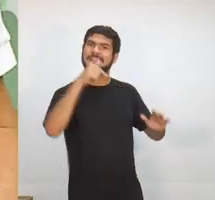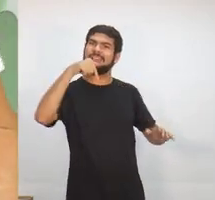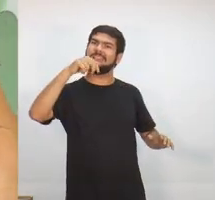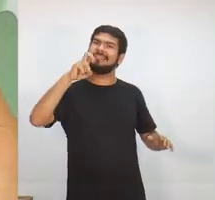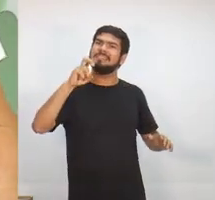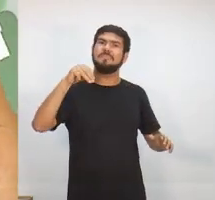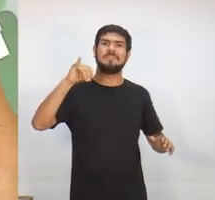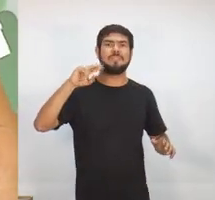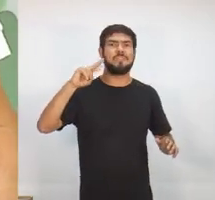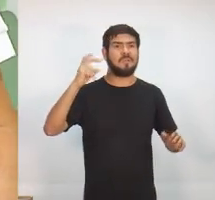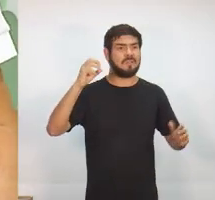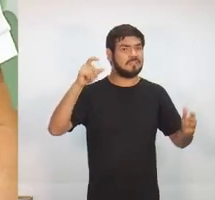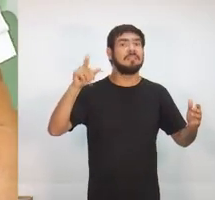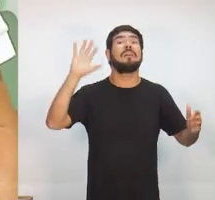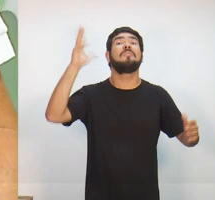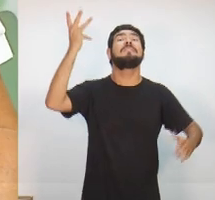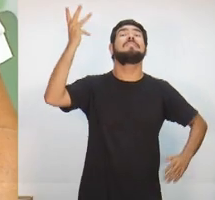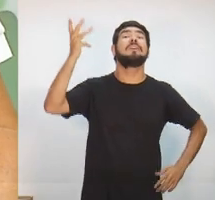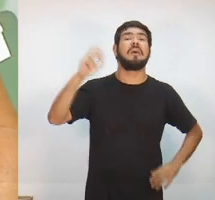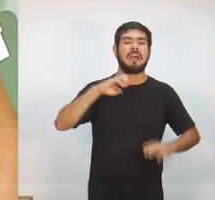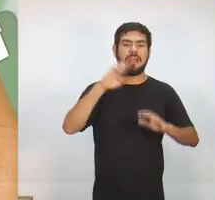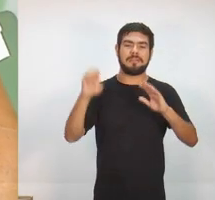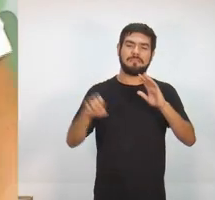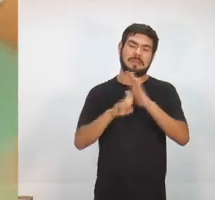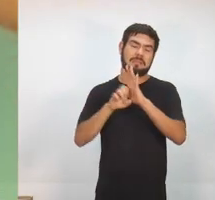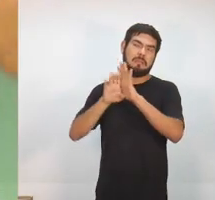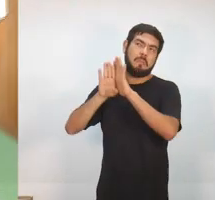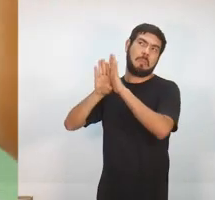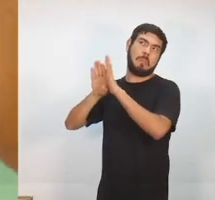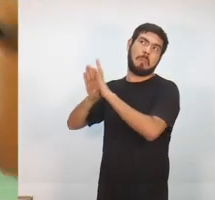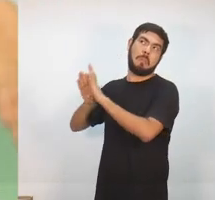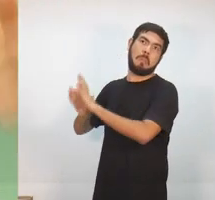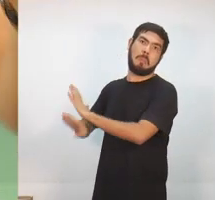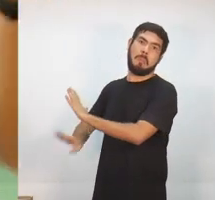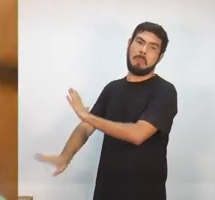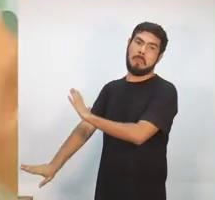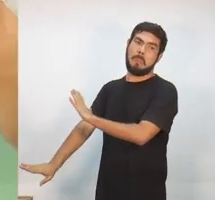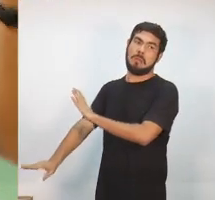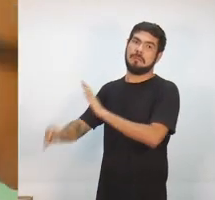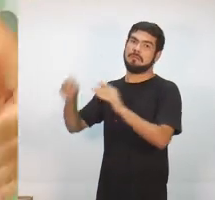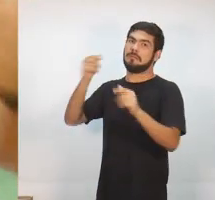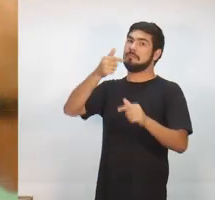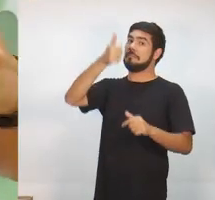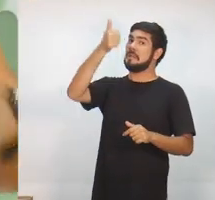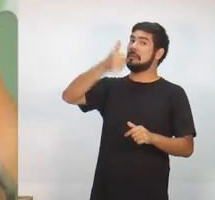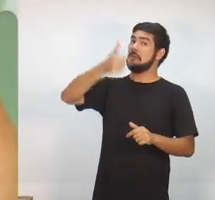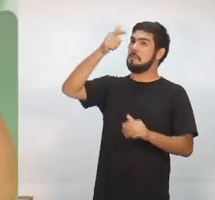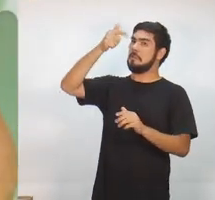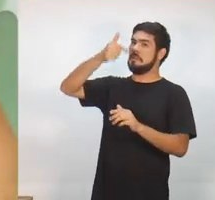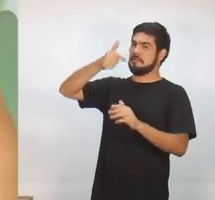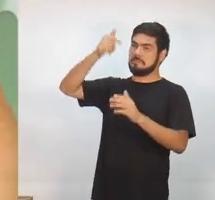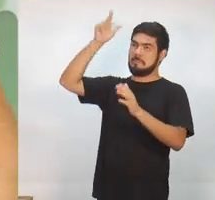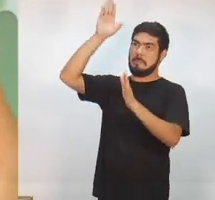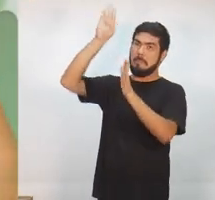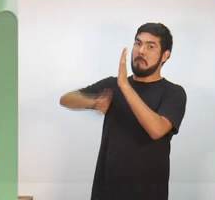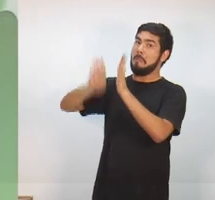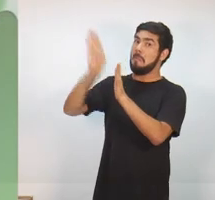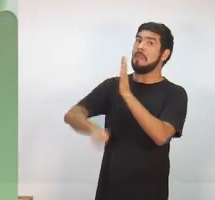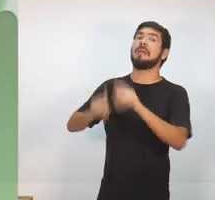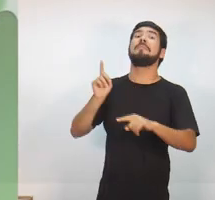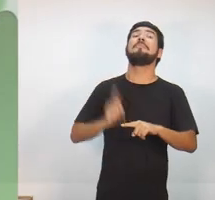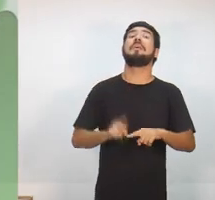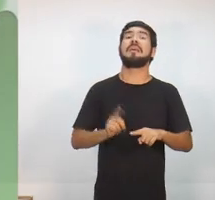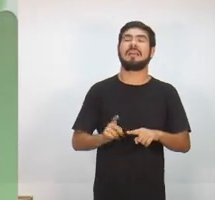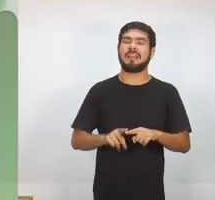telespectador? Essa empresa foi desclassificada. Desclassificaram a segunda, a terceira, a quarta e a quinta. Sabe para quê? Para